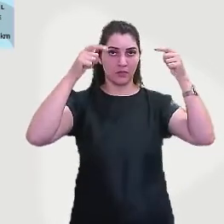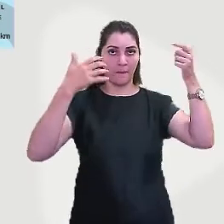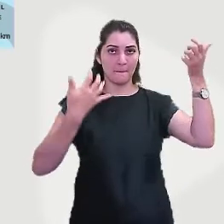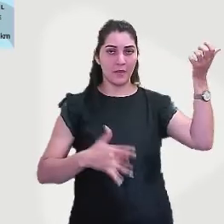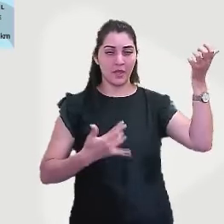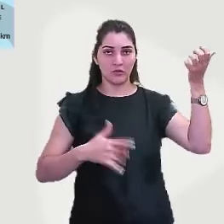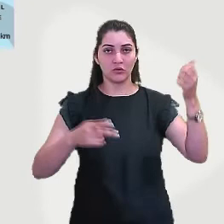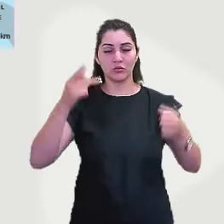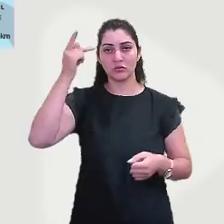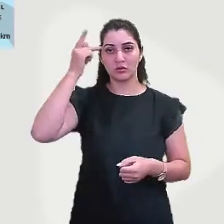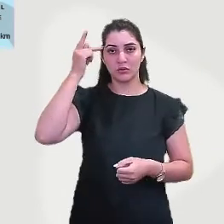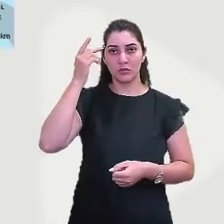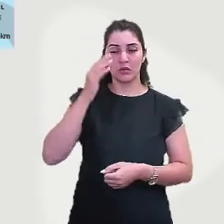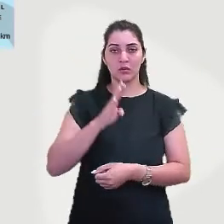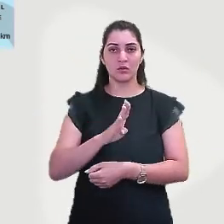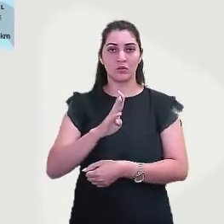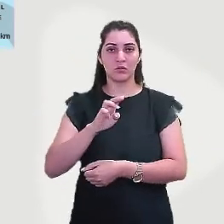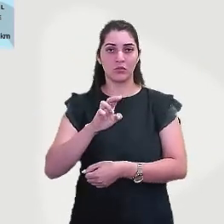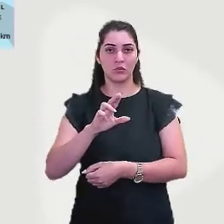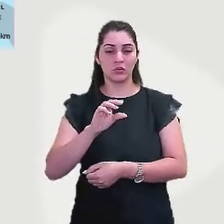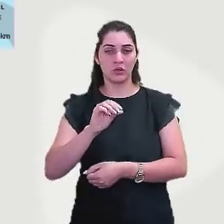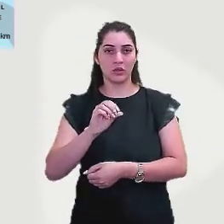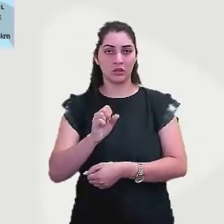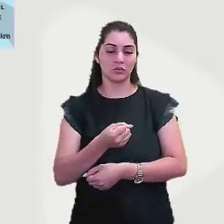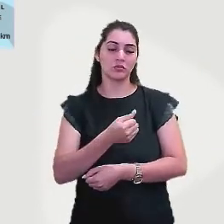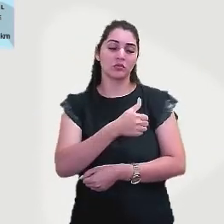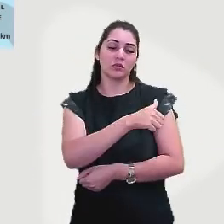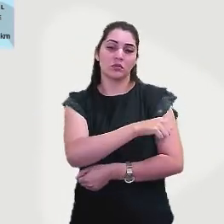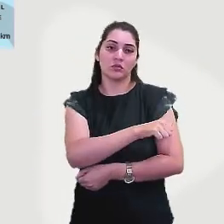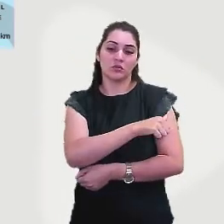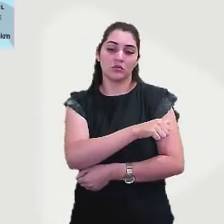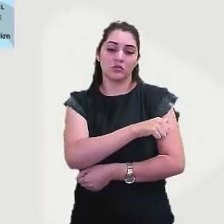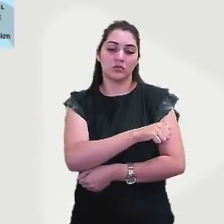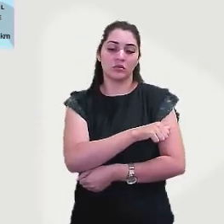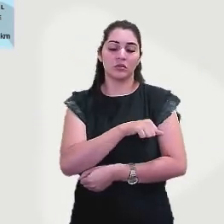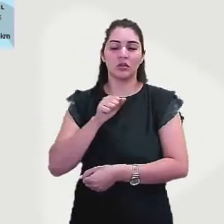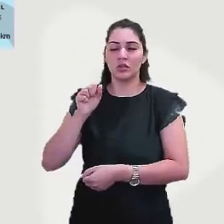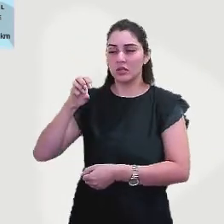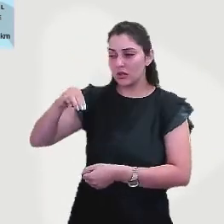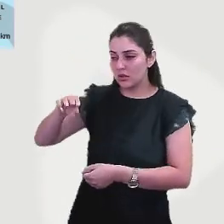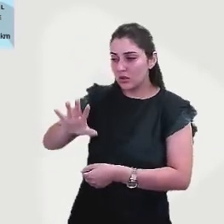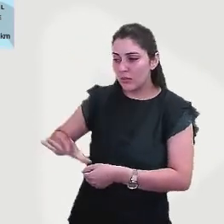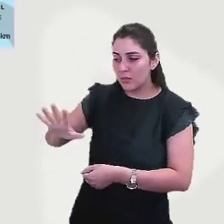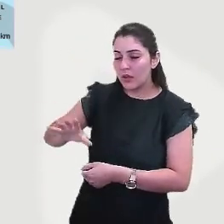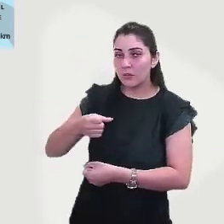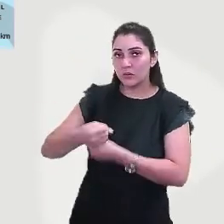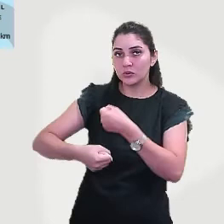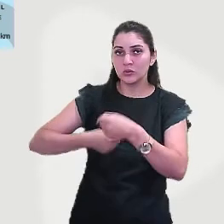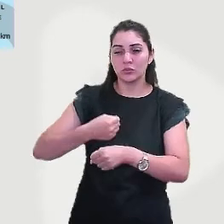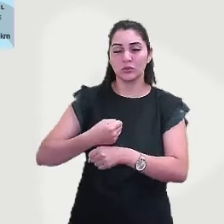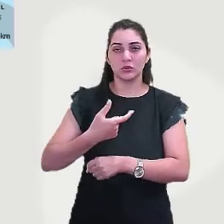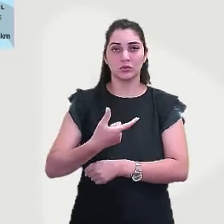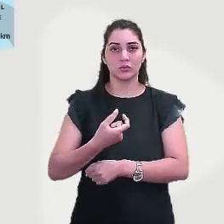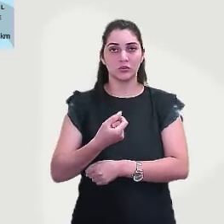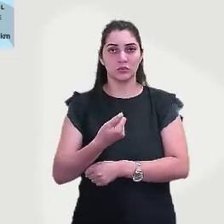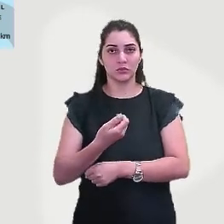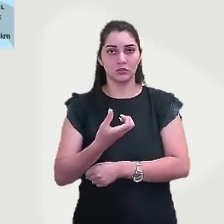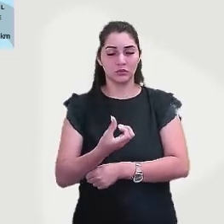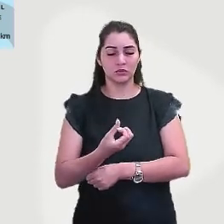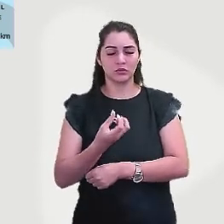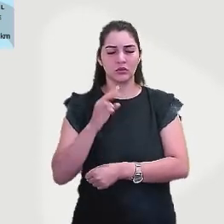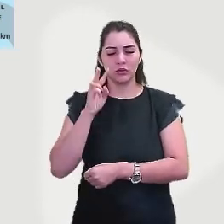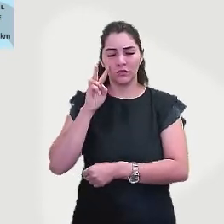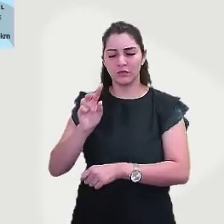Paulo, Buenos Aires e Rio de Janeiro, né? Isso é um mapa de 2016. a gente vê aqui,